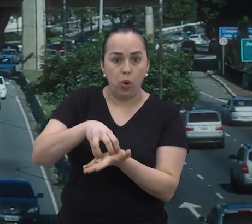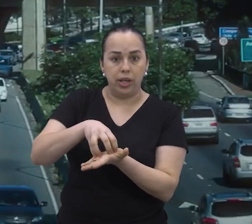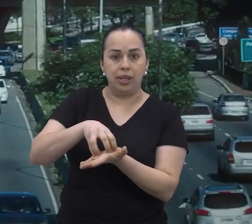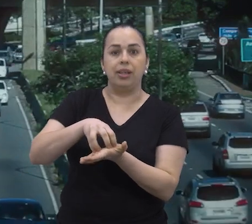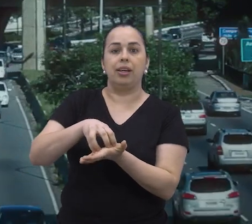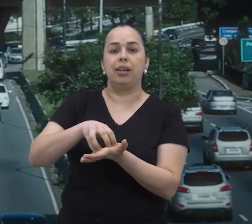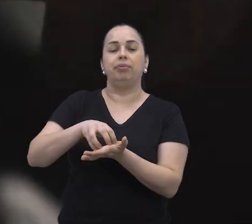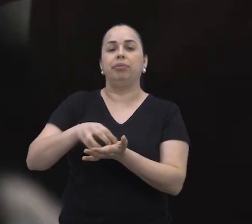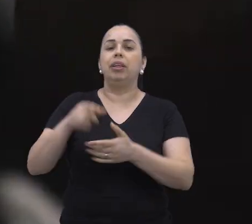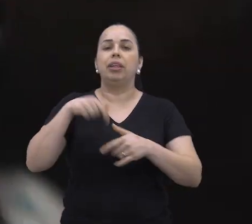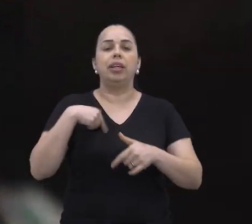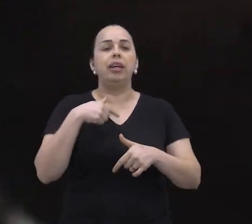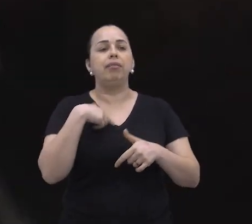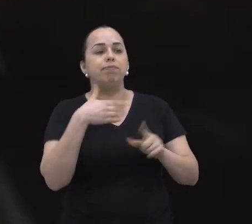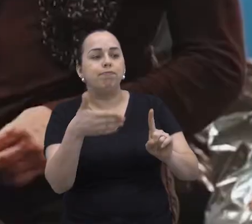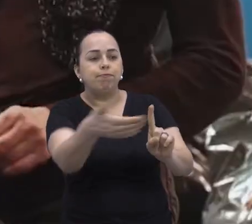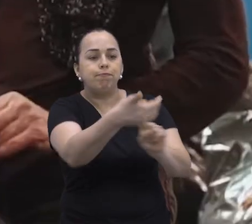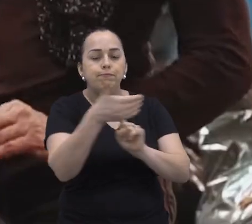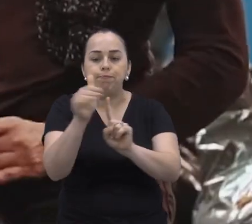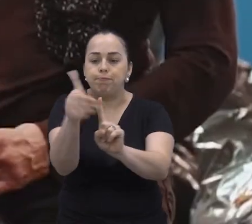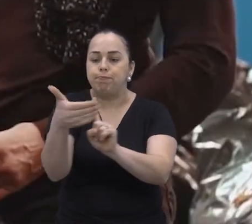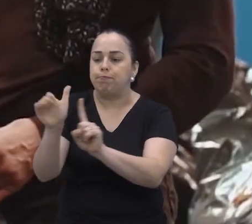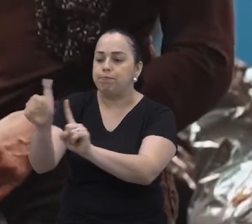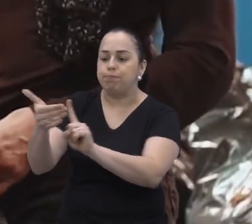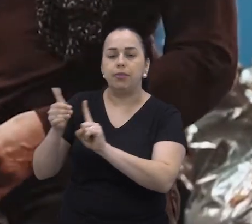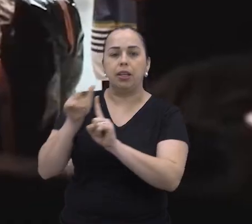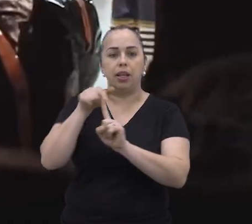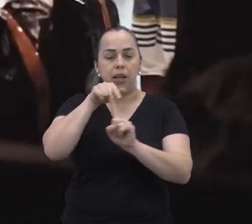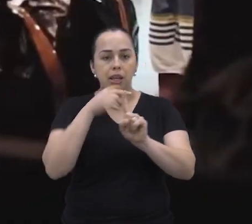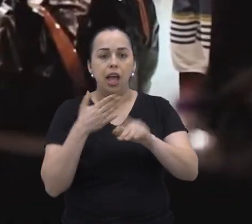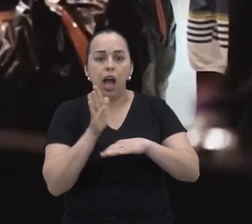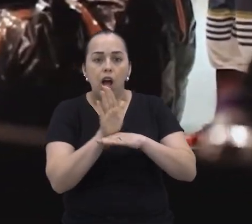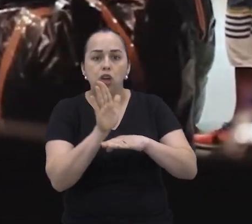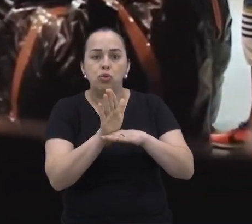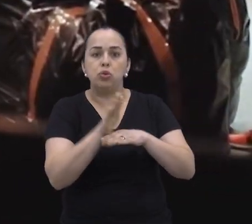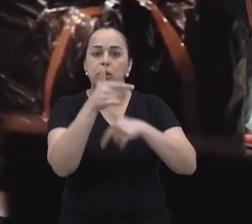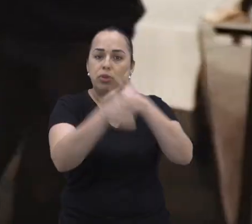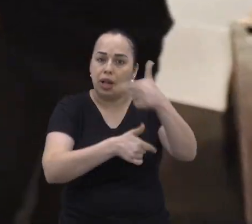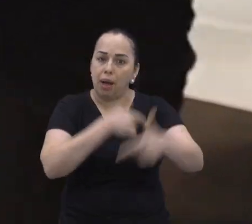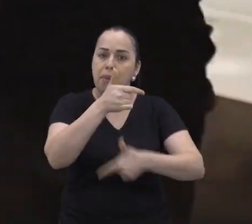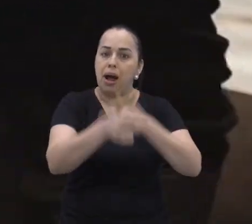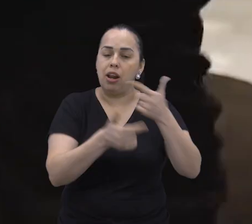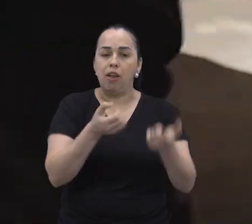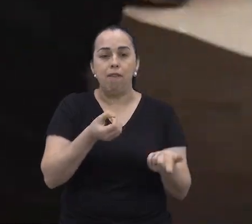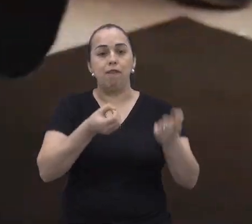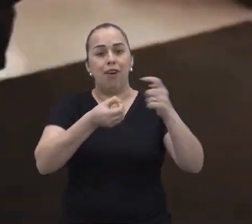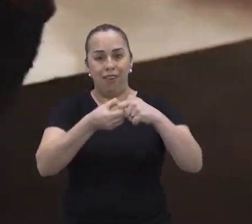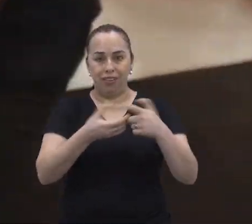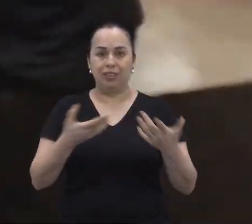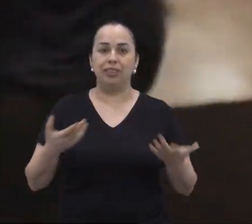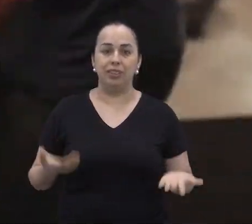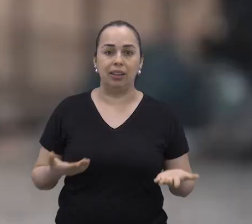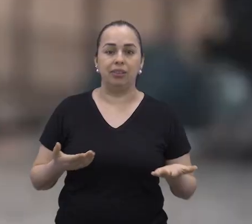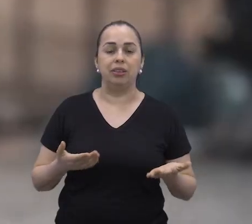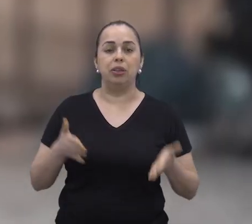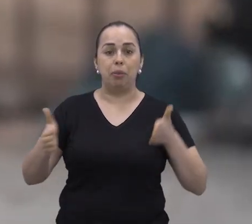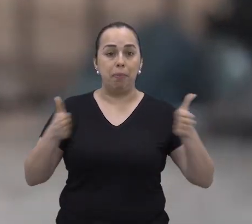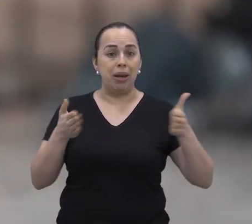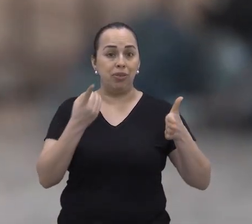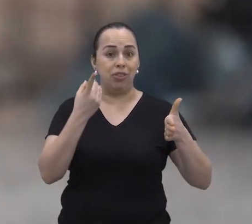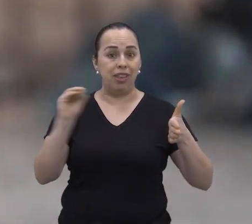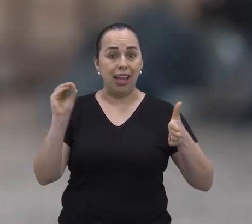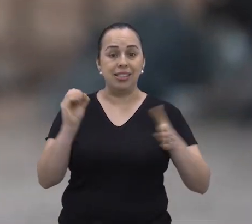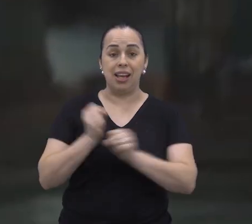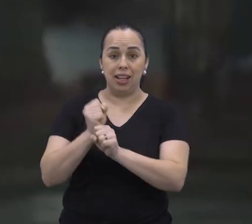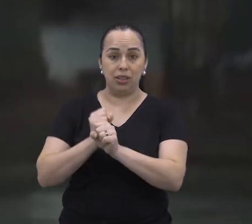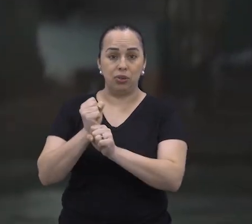trabalho semelhante, que faz acolhimento e inclusão produtiva por meio da reinserção no mercado de trabalho. Em 10